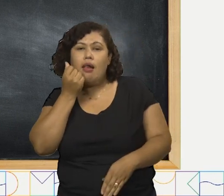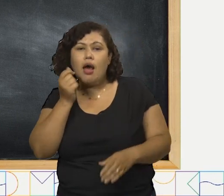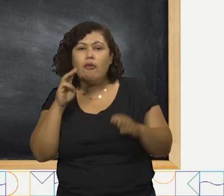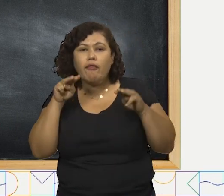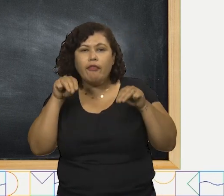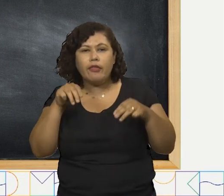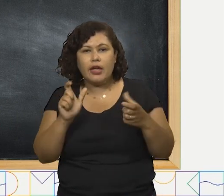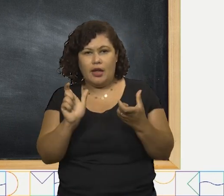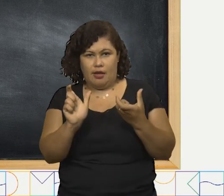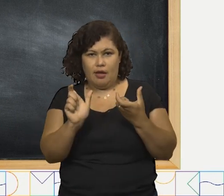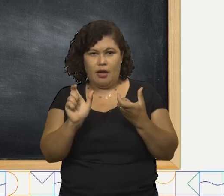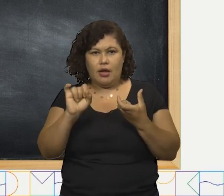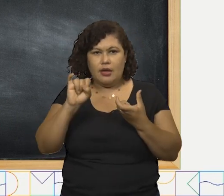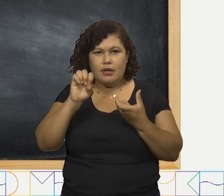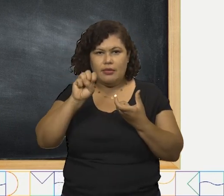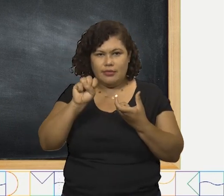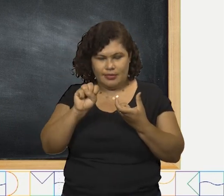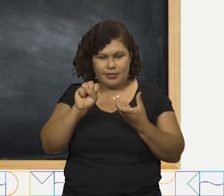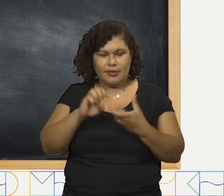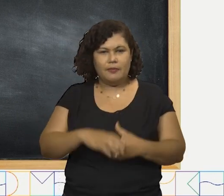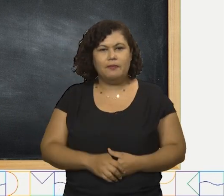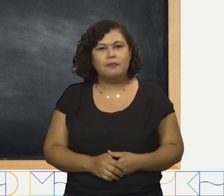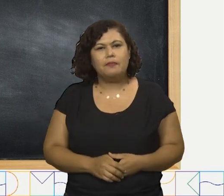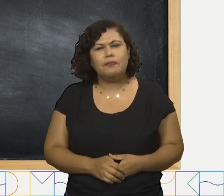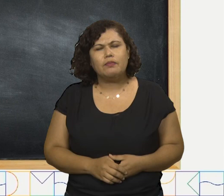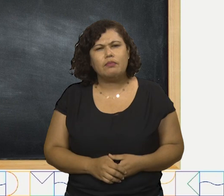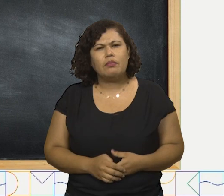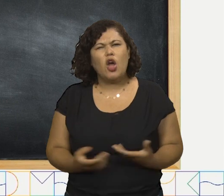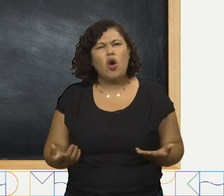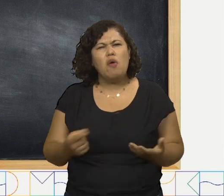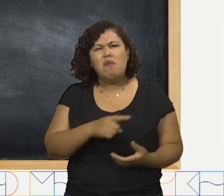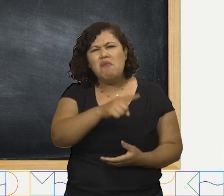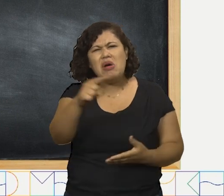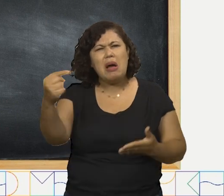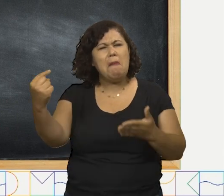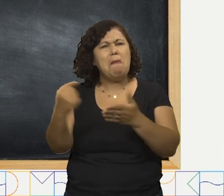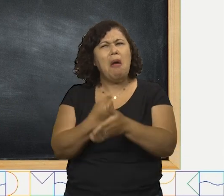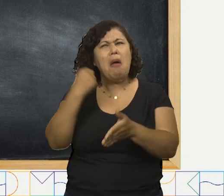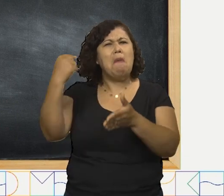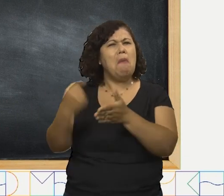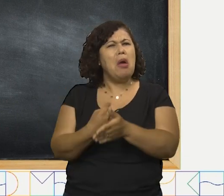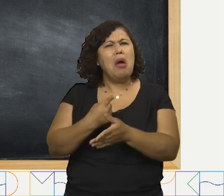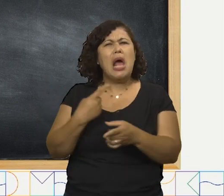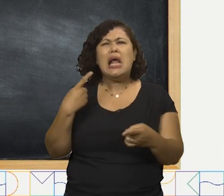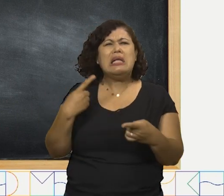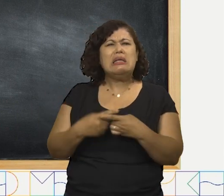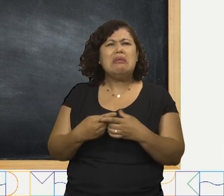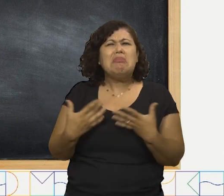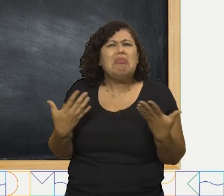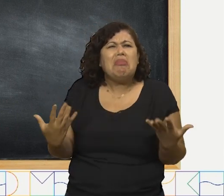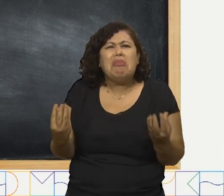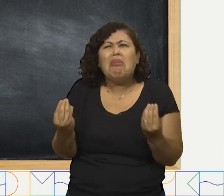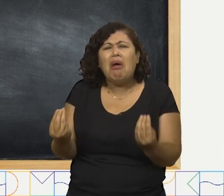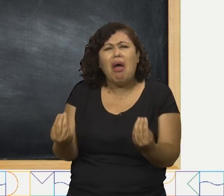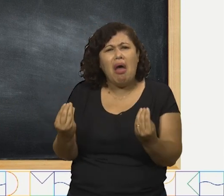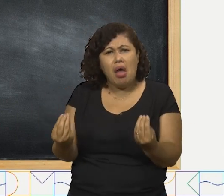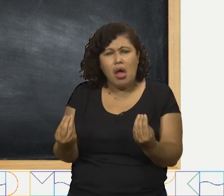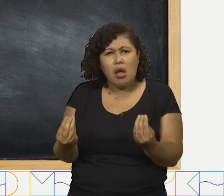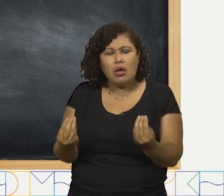com isso. Você deve estar me perguntando o que isso tem a ver? Tudo.